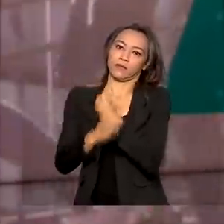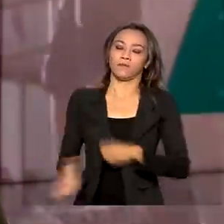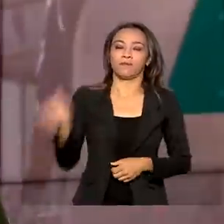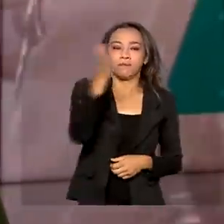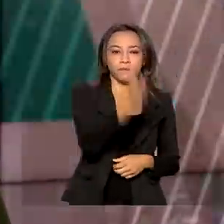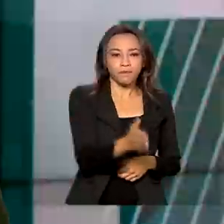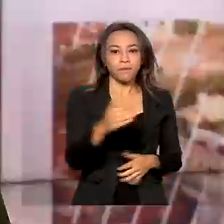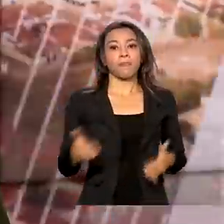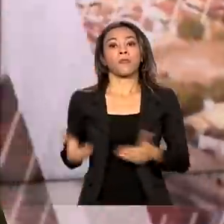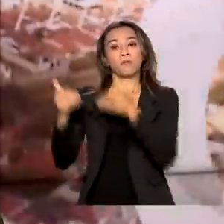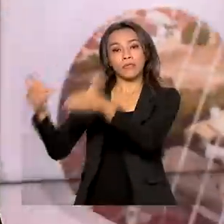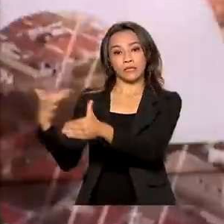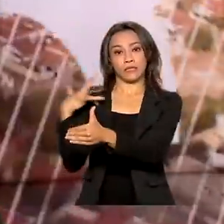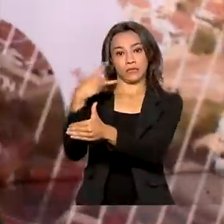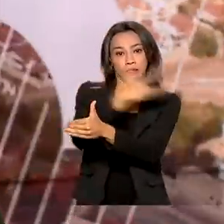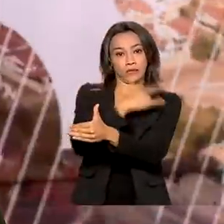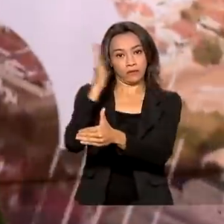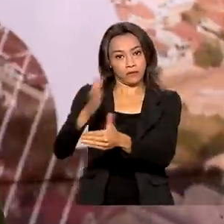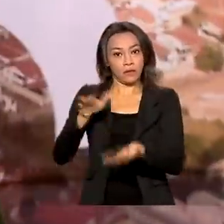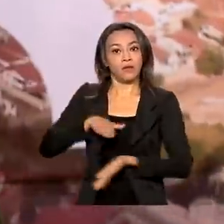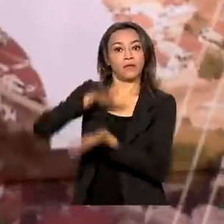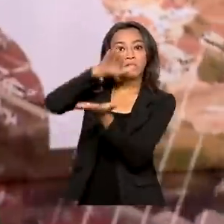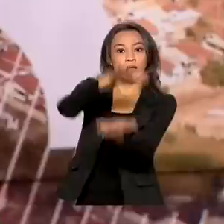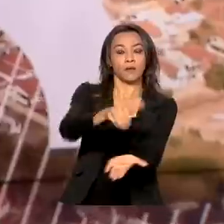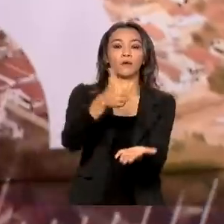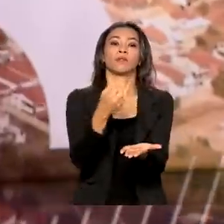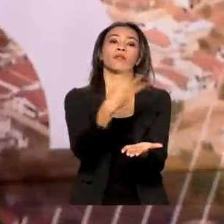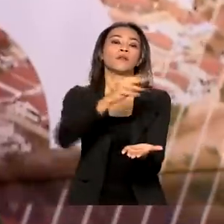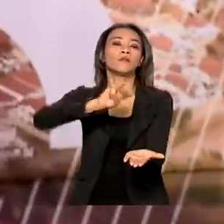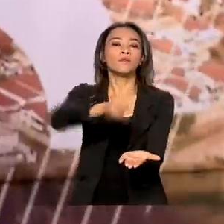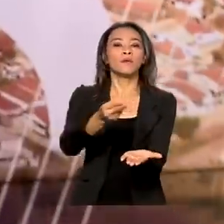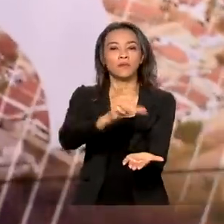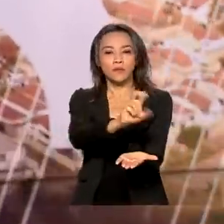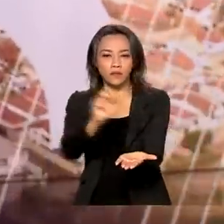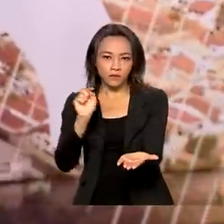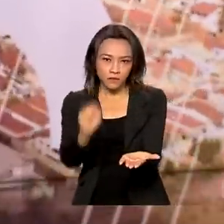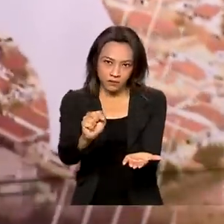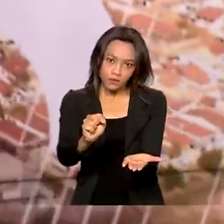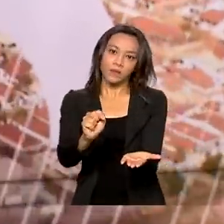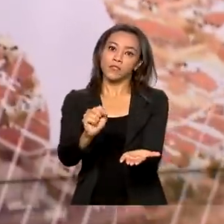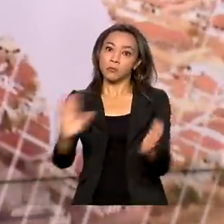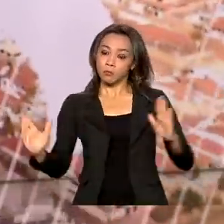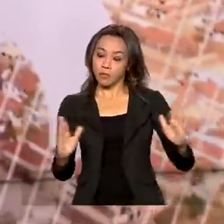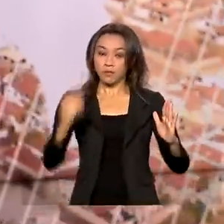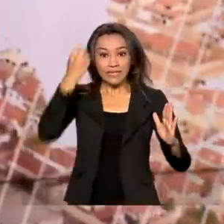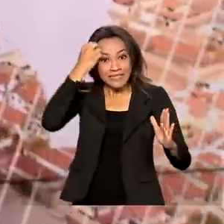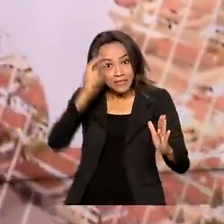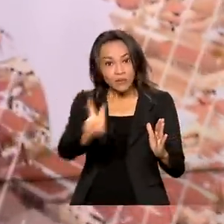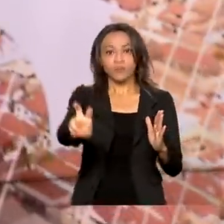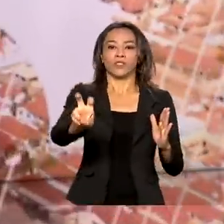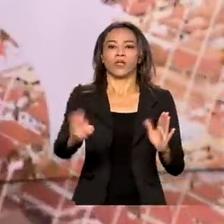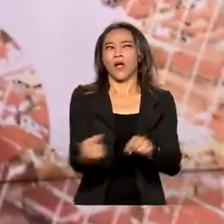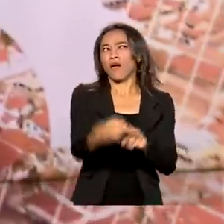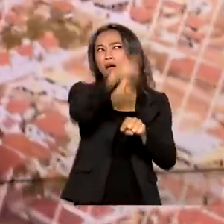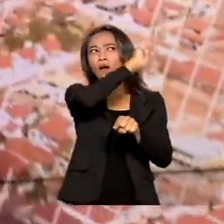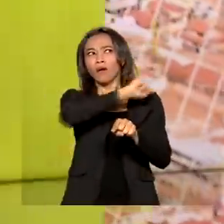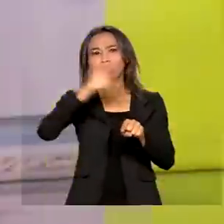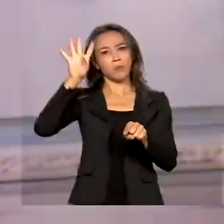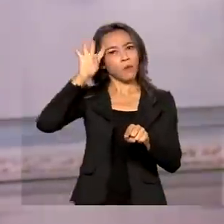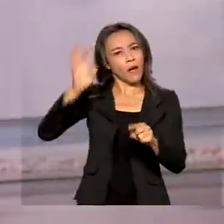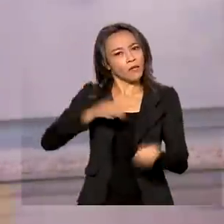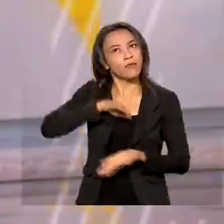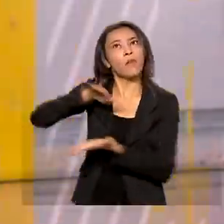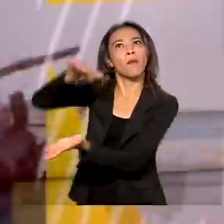entregou 13 milhões e 500 mil doses de vacina contra a Covid em cinco dias. A distribuição começou na última quarta-feira e